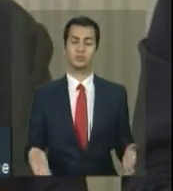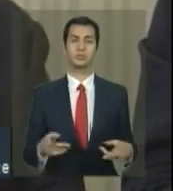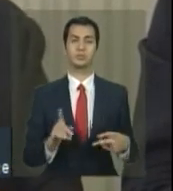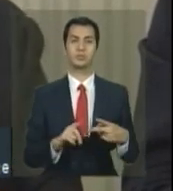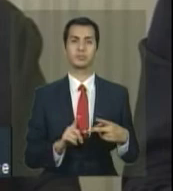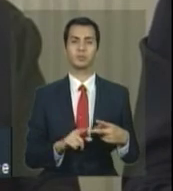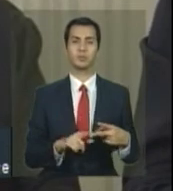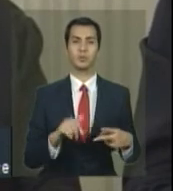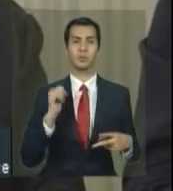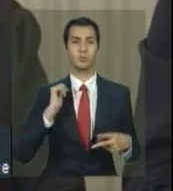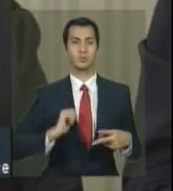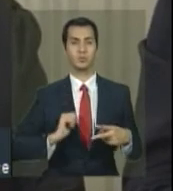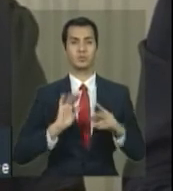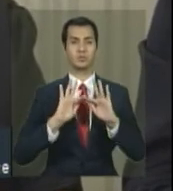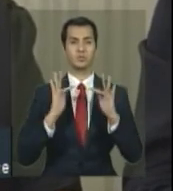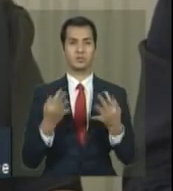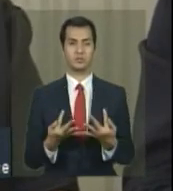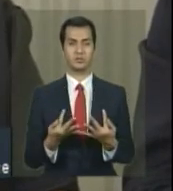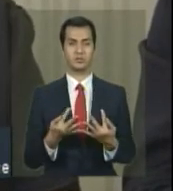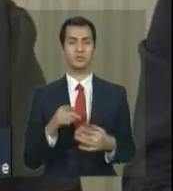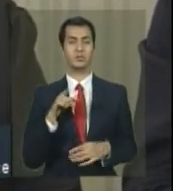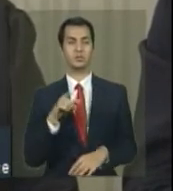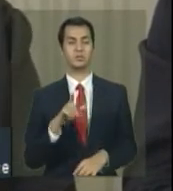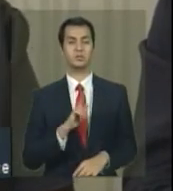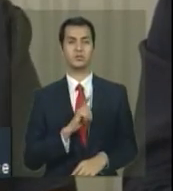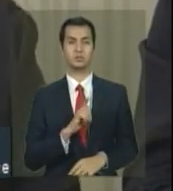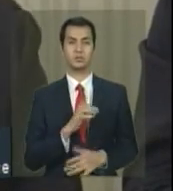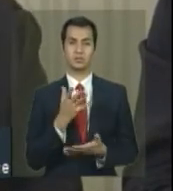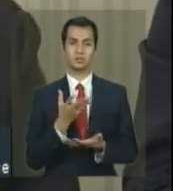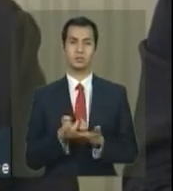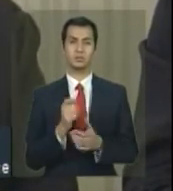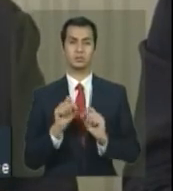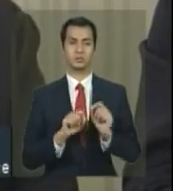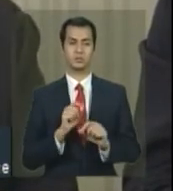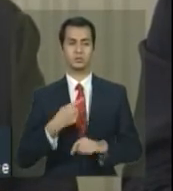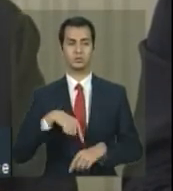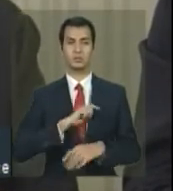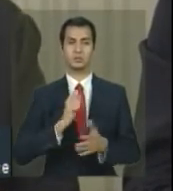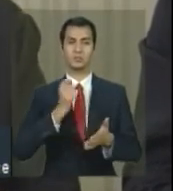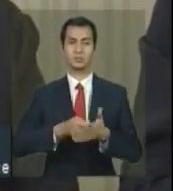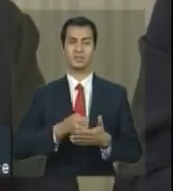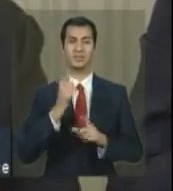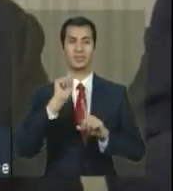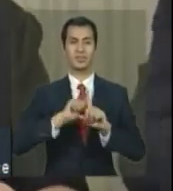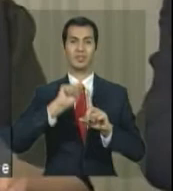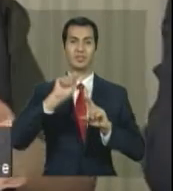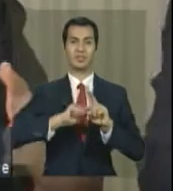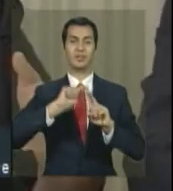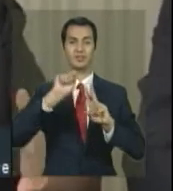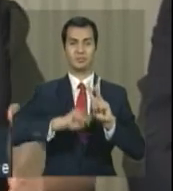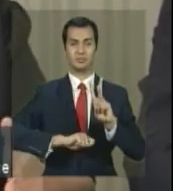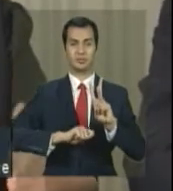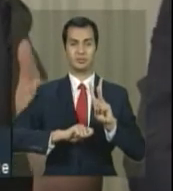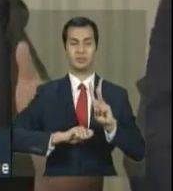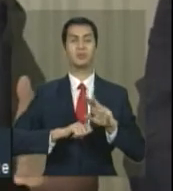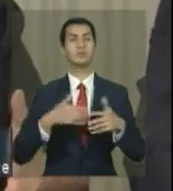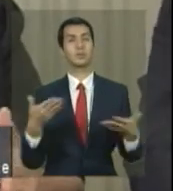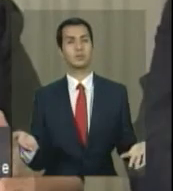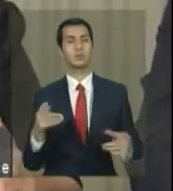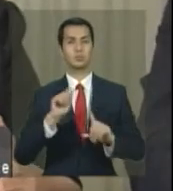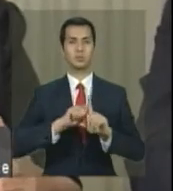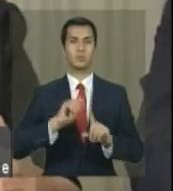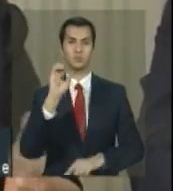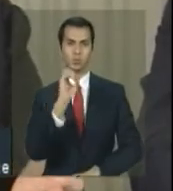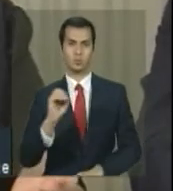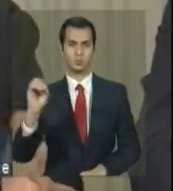No caso do Bolsa Verde, o dado que você tem é um dado de... A Bolsa Verde a gente paga trimestralmente. Então, no mês de outubro, a gente